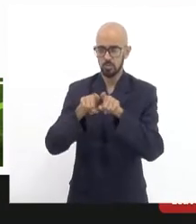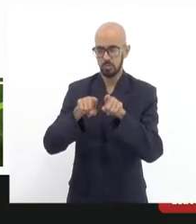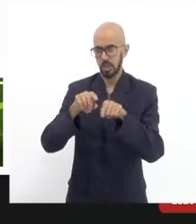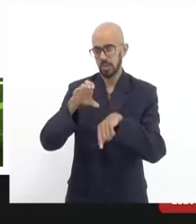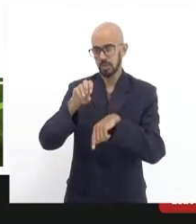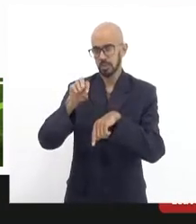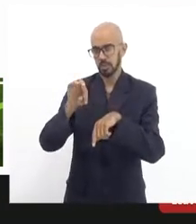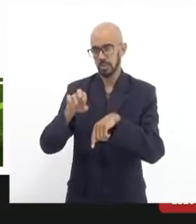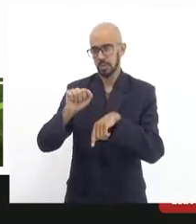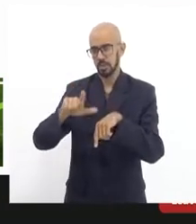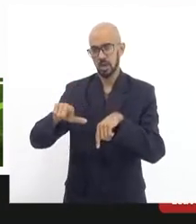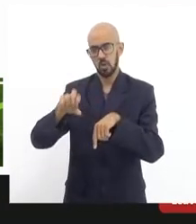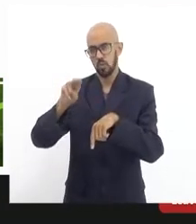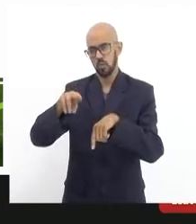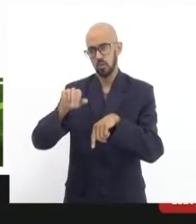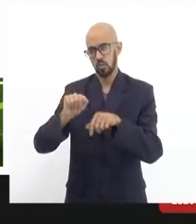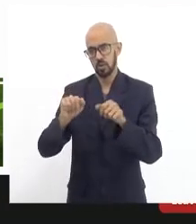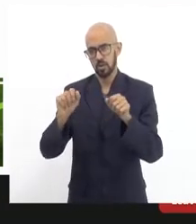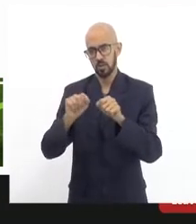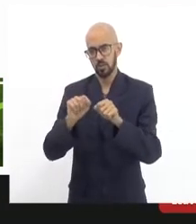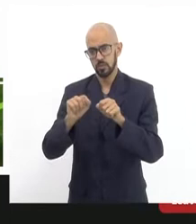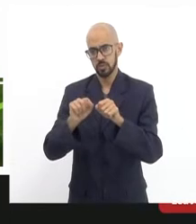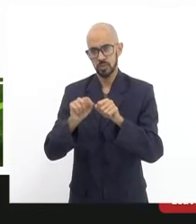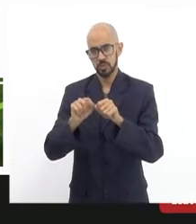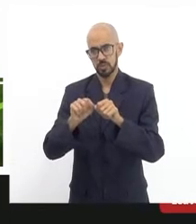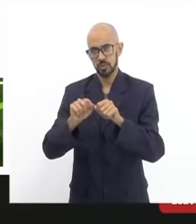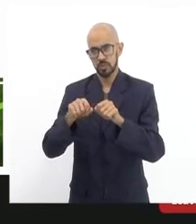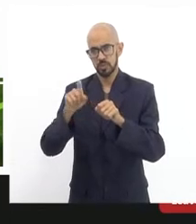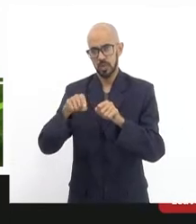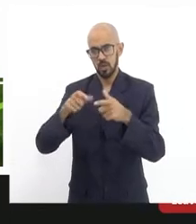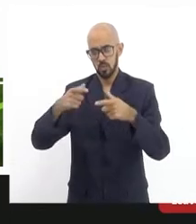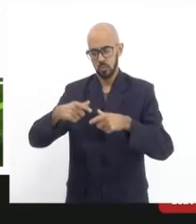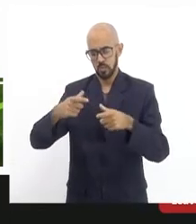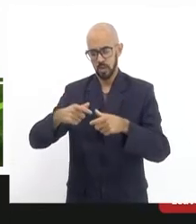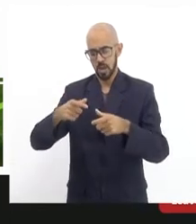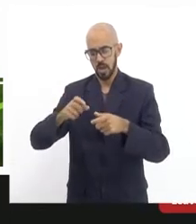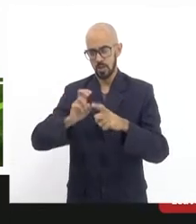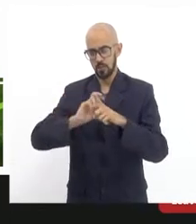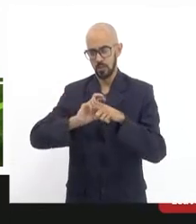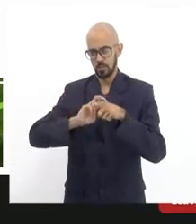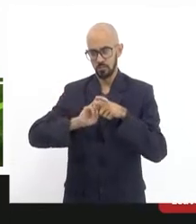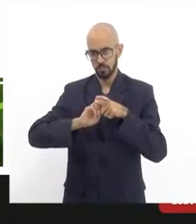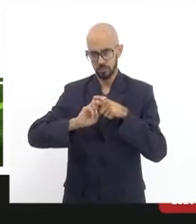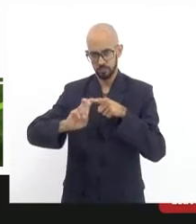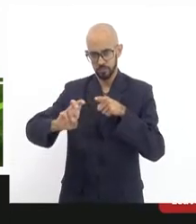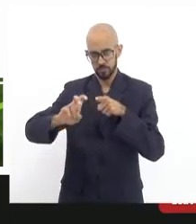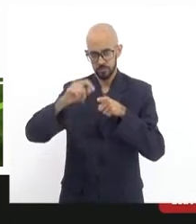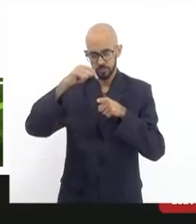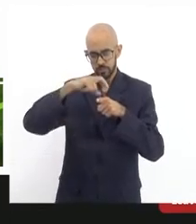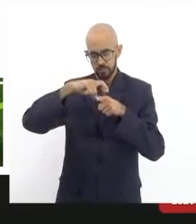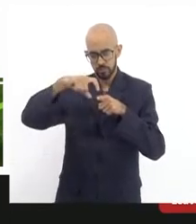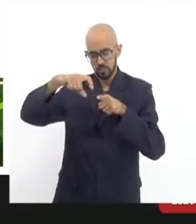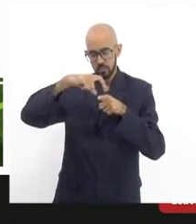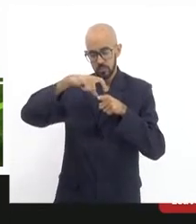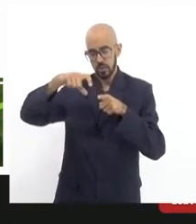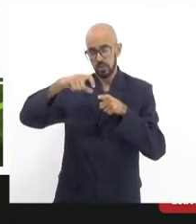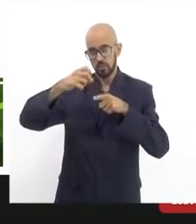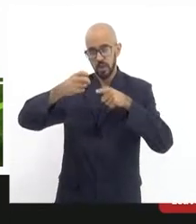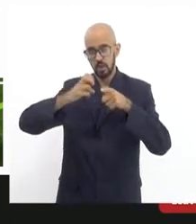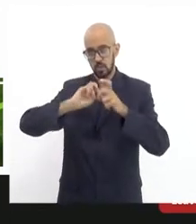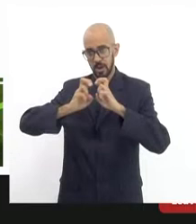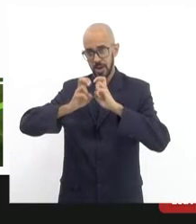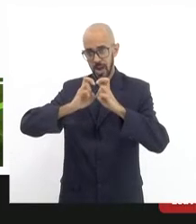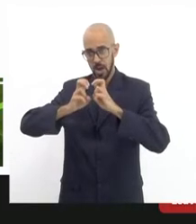o pavimento por onde passa o trilho, o pavimento por onde o resto dos transportes passam na via